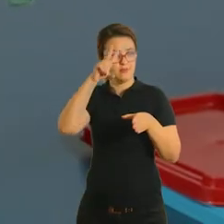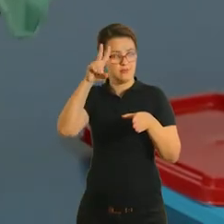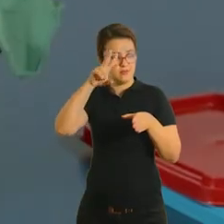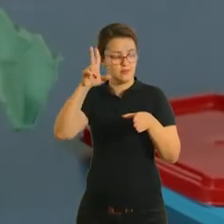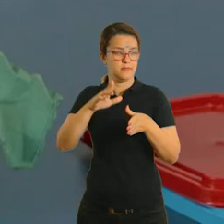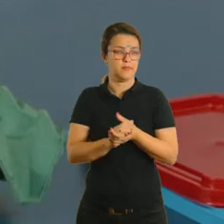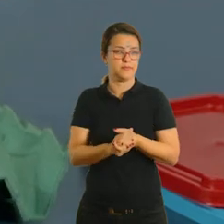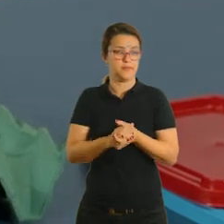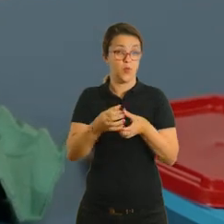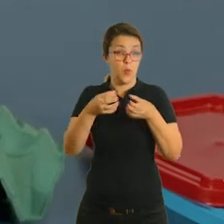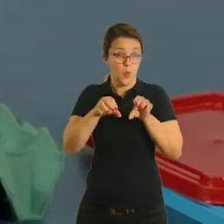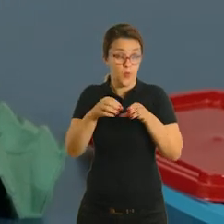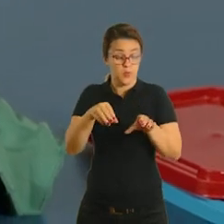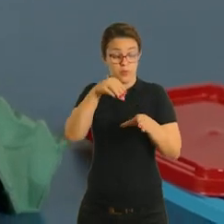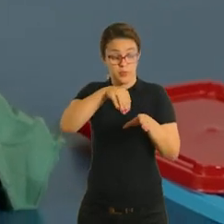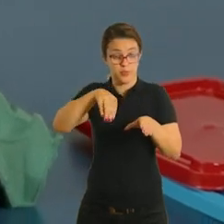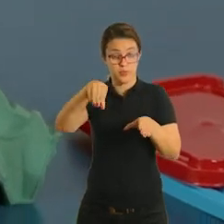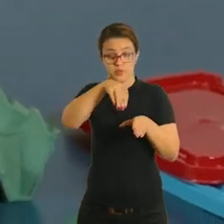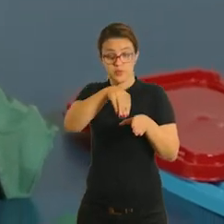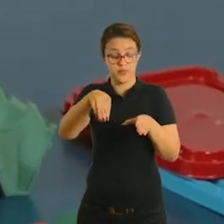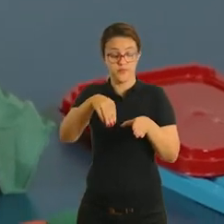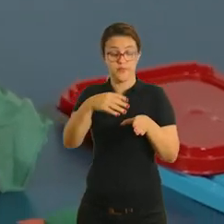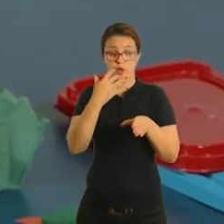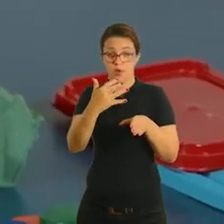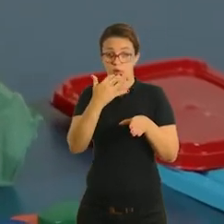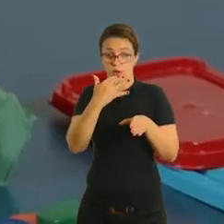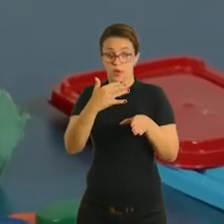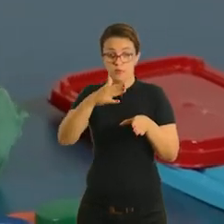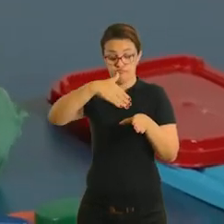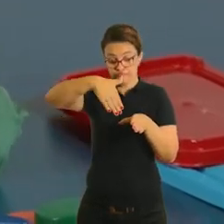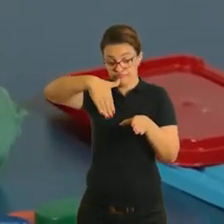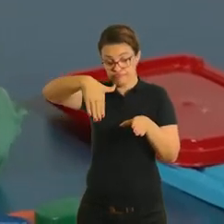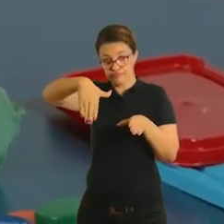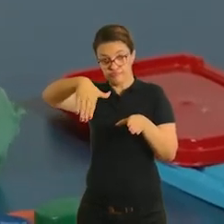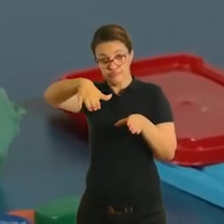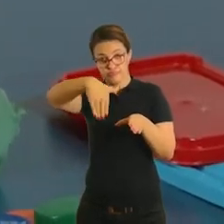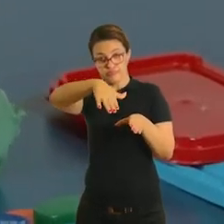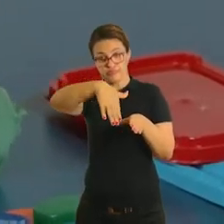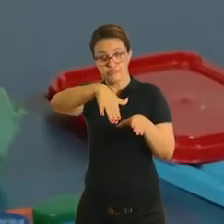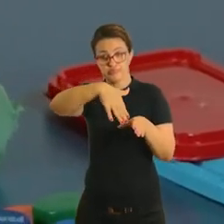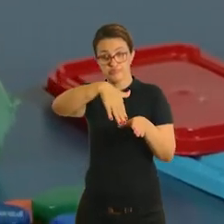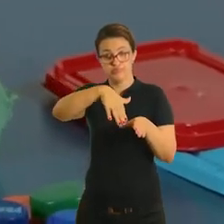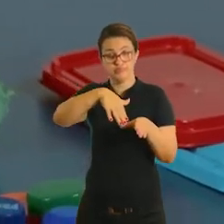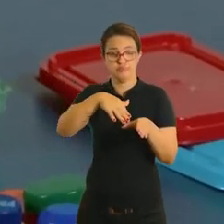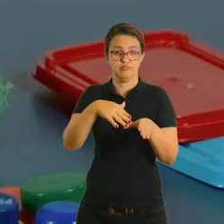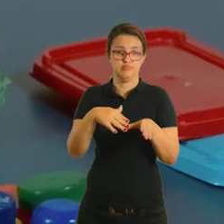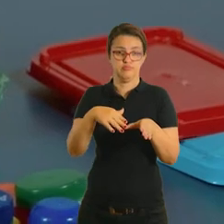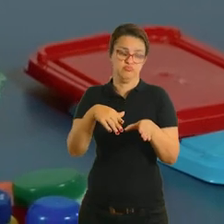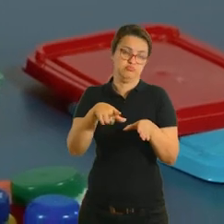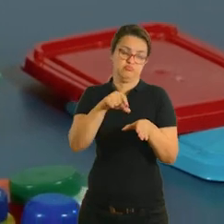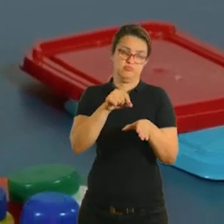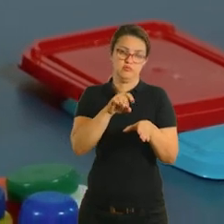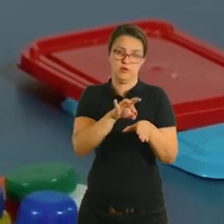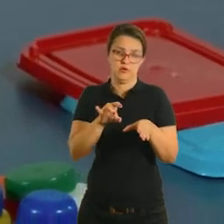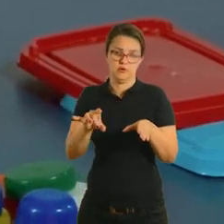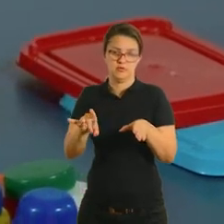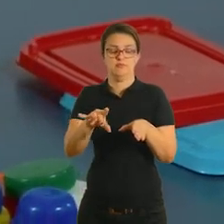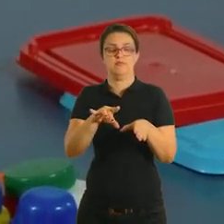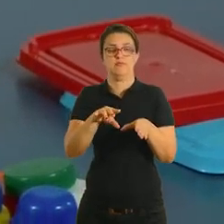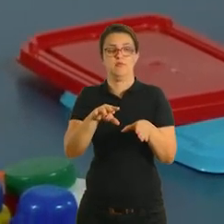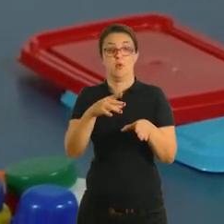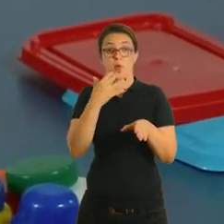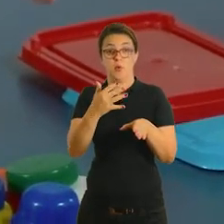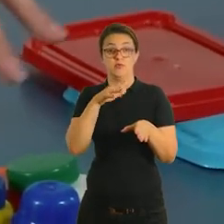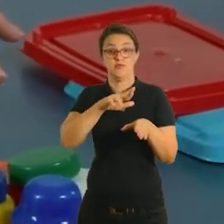papelão de ovos e aqui vocês vão pintar cada gominho de uma cor. No caso eu pintei dois gominhos de cada cor. E aí você